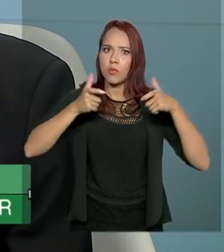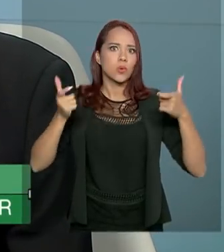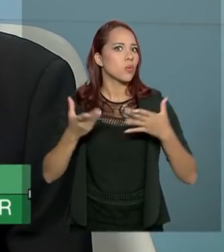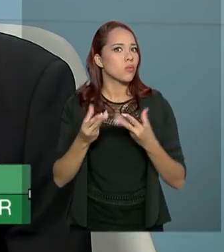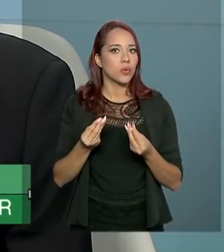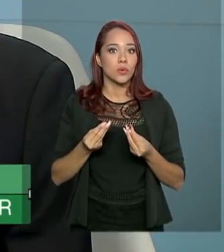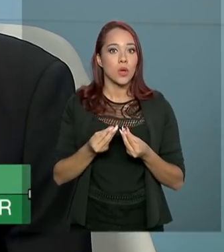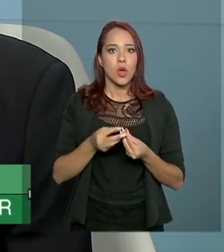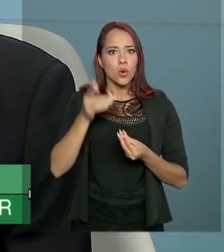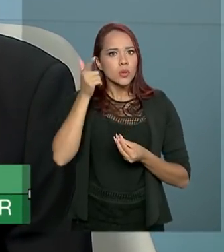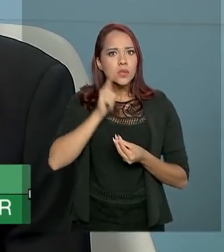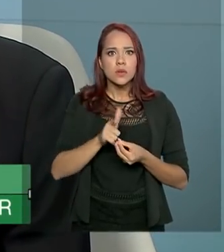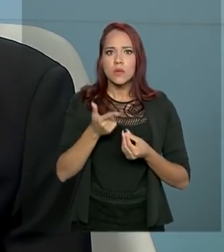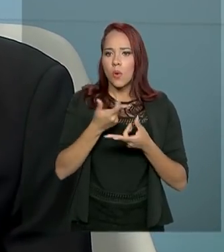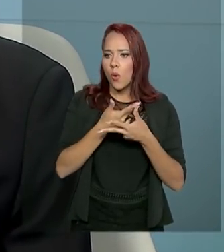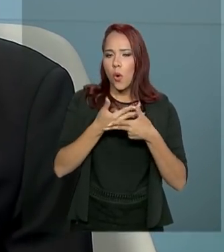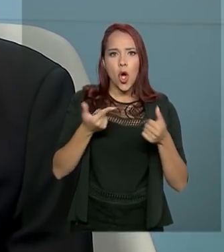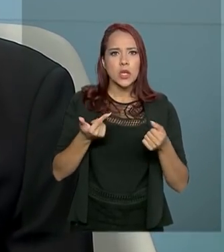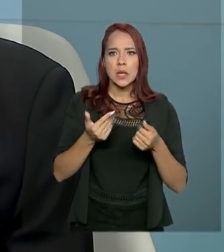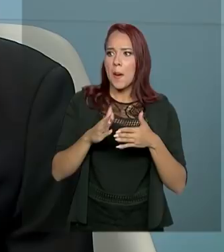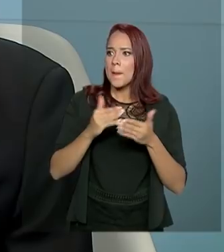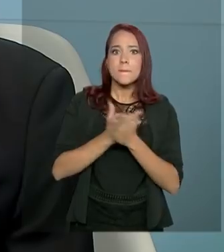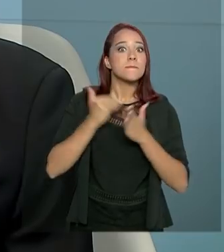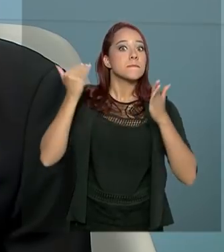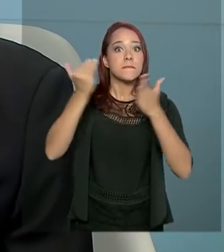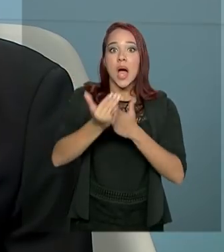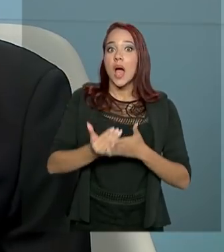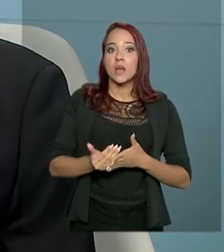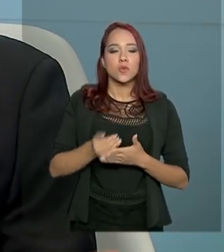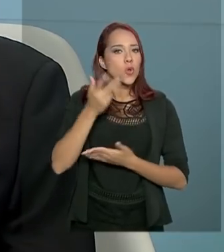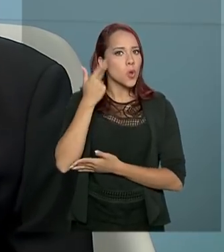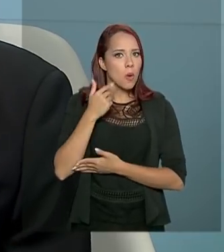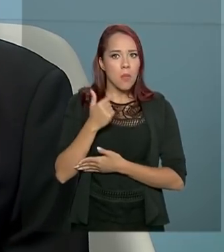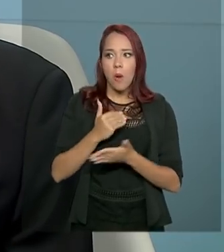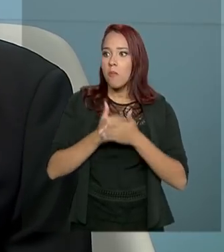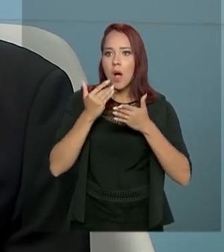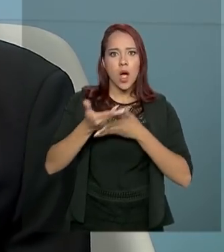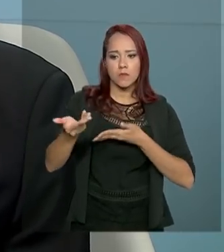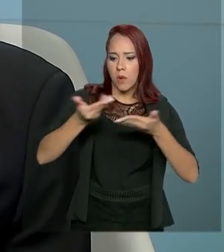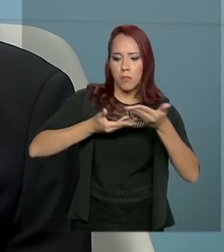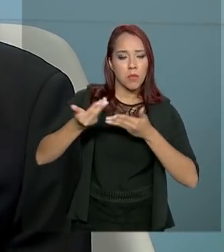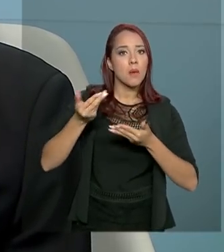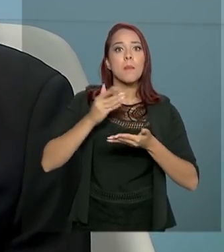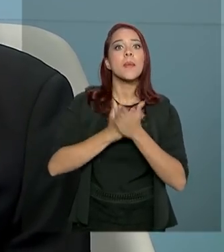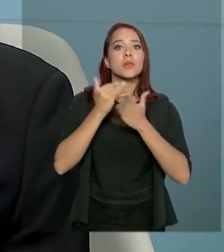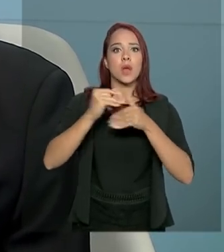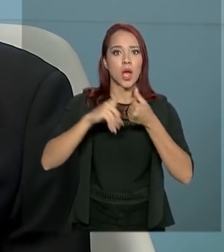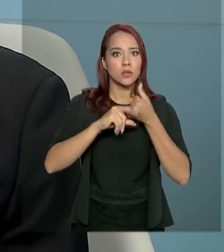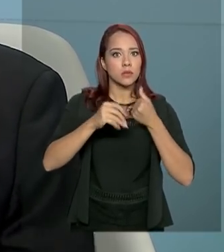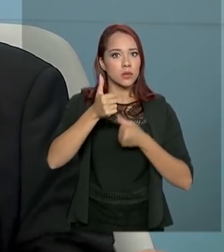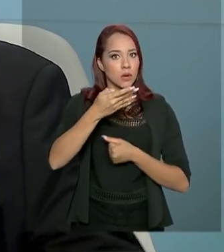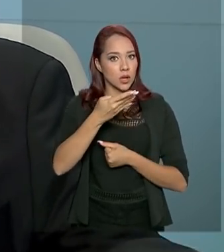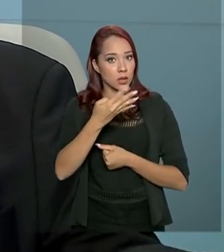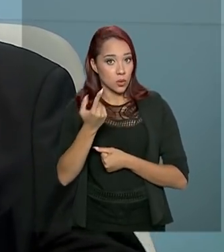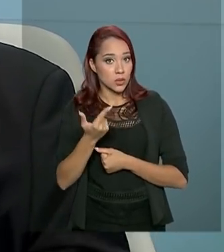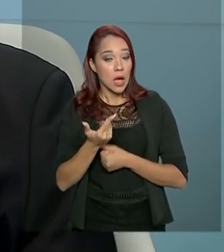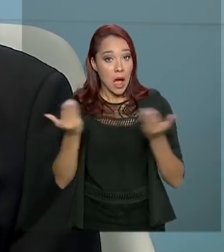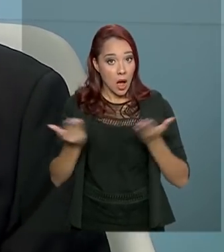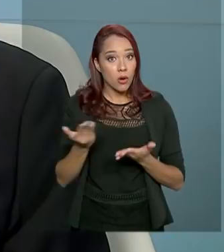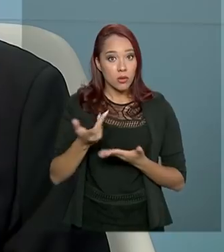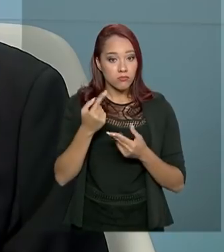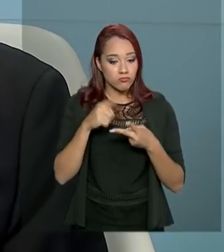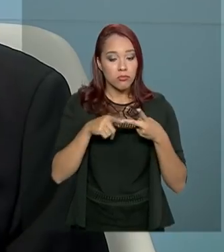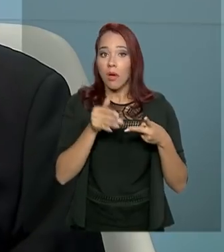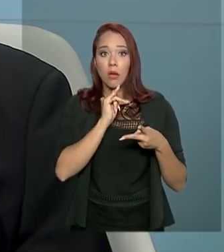Nós fomos recebendo missões completamente fora das missões constitucionais que estão previstas no artigo 142. Agora mesmo, nós tivemos dois